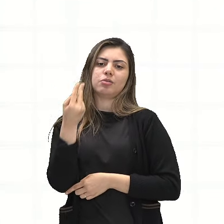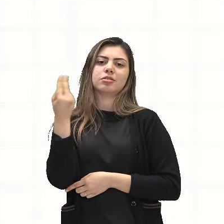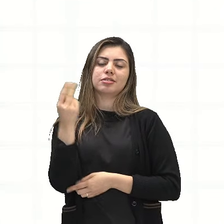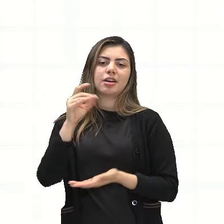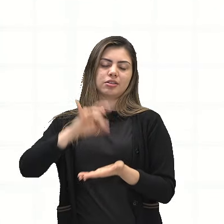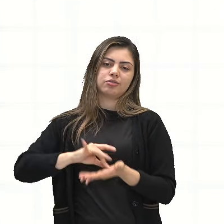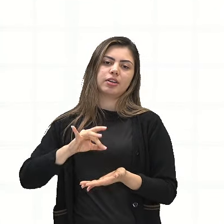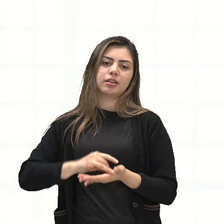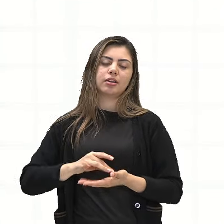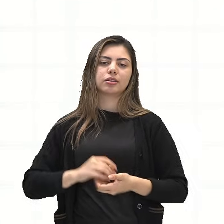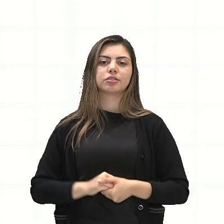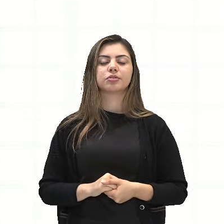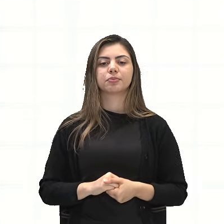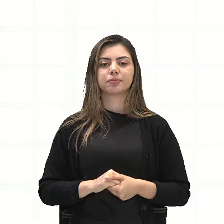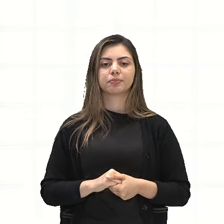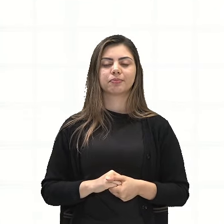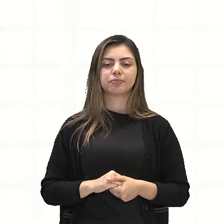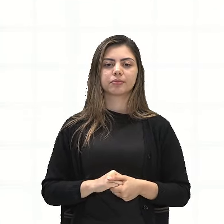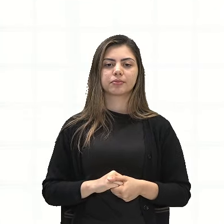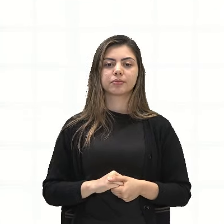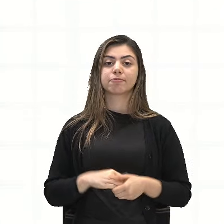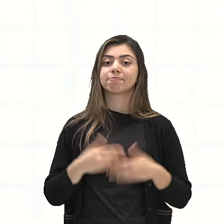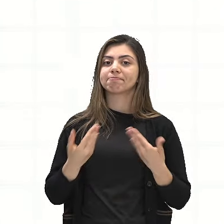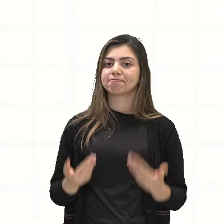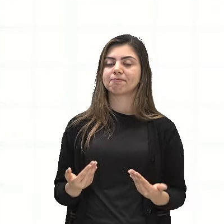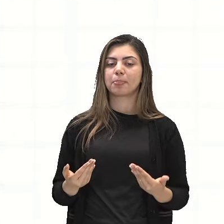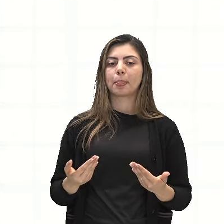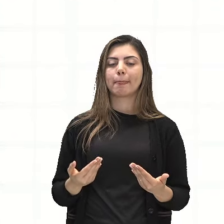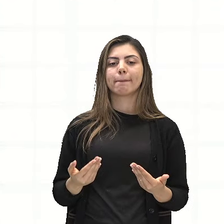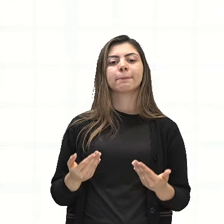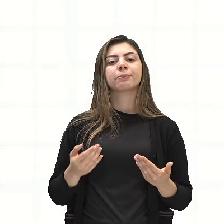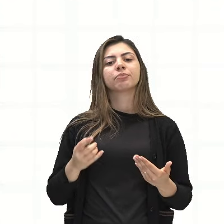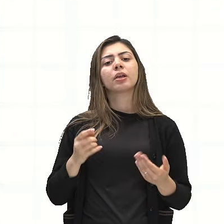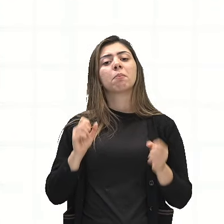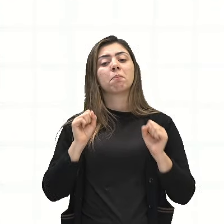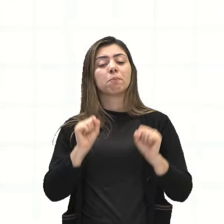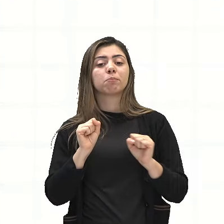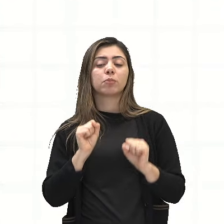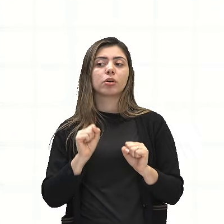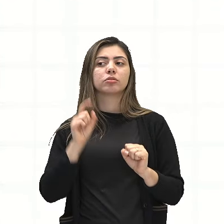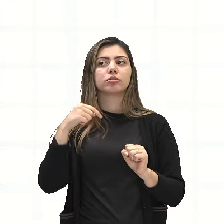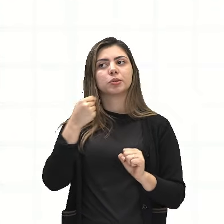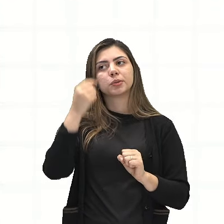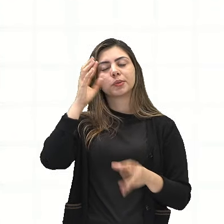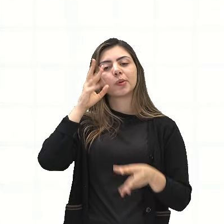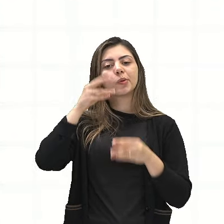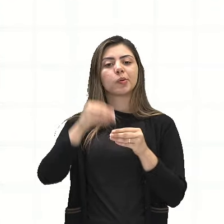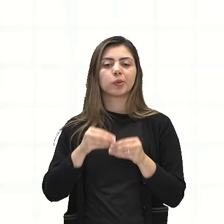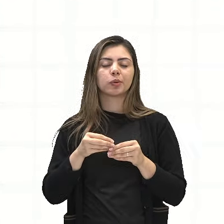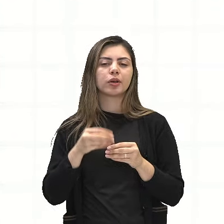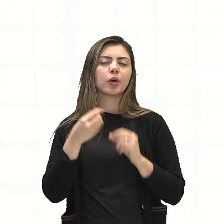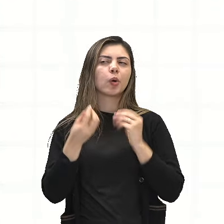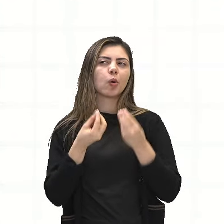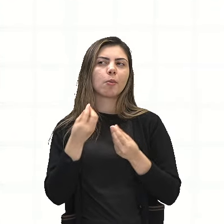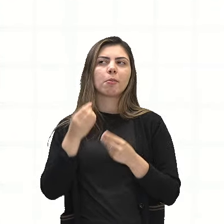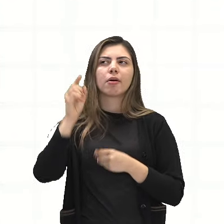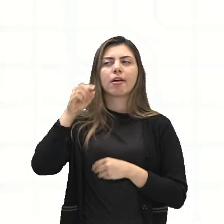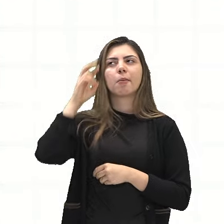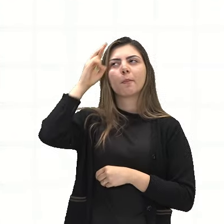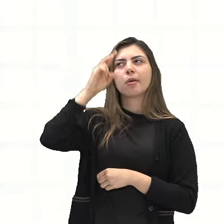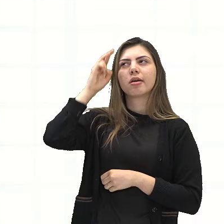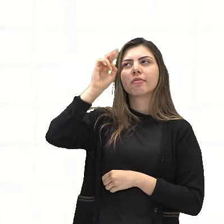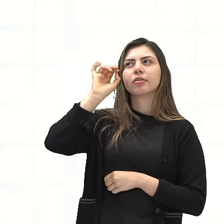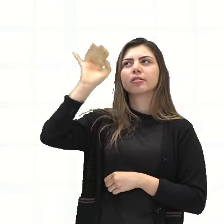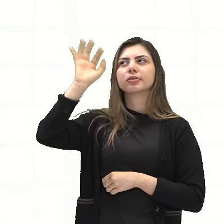valer a pena. Pois bem, isso pode ser interpretado como uma reflexão sobre a